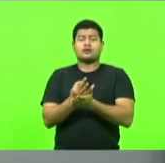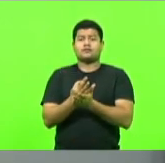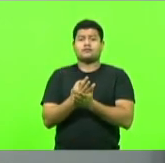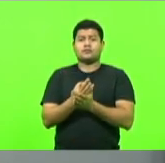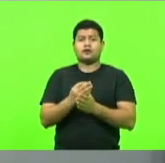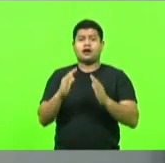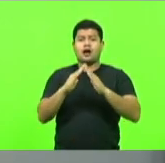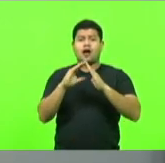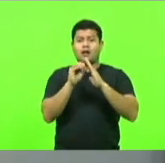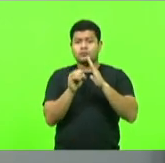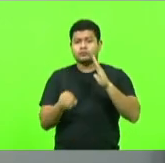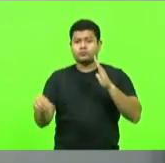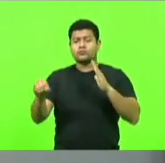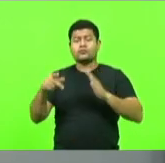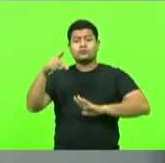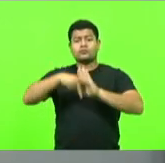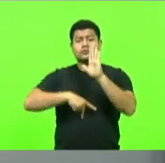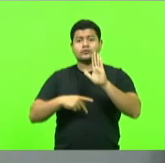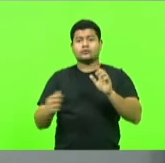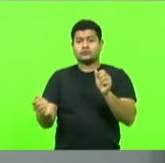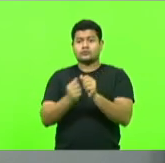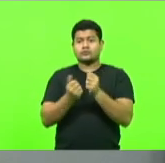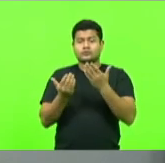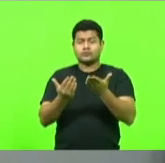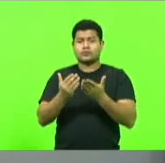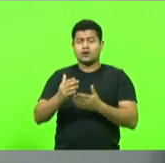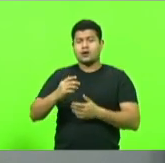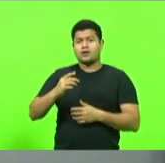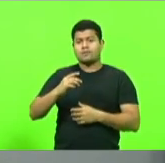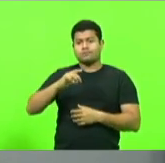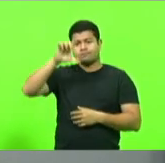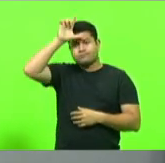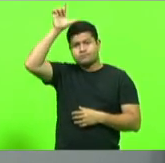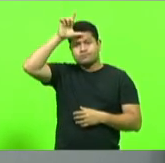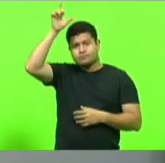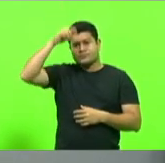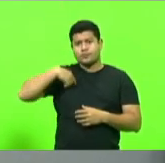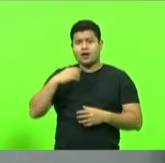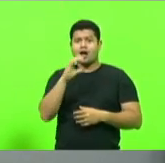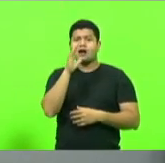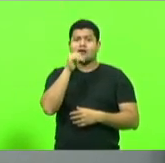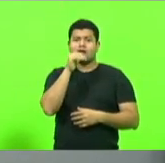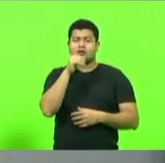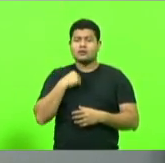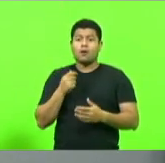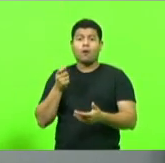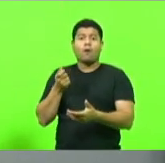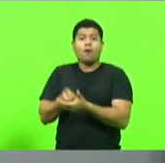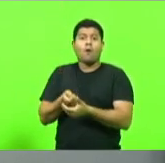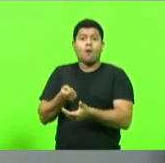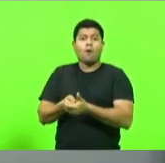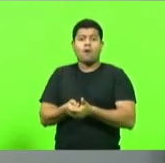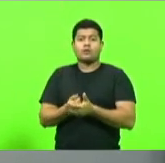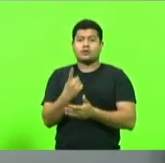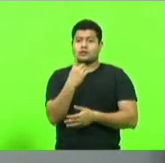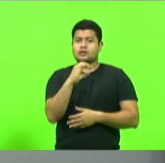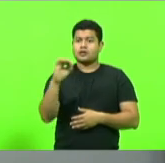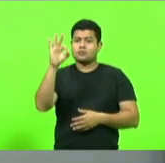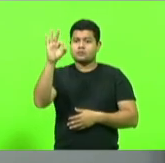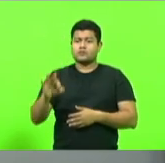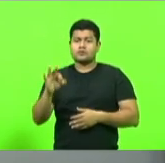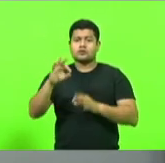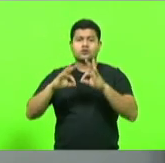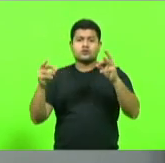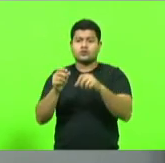projeto juntamente com o deputado Sargento Lima, no qual a CASAM cobra 100% em todos os municípios gestados por ela,